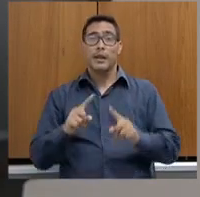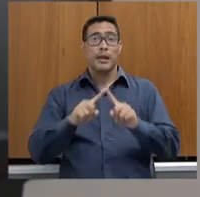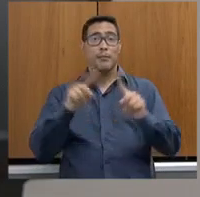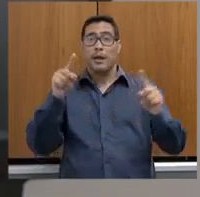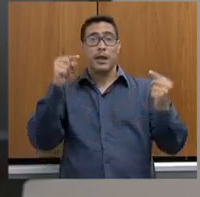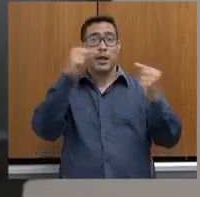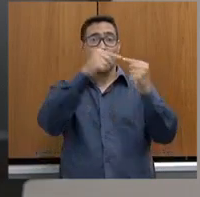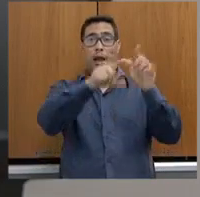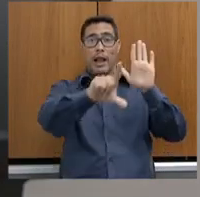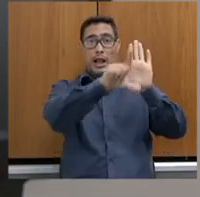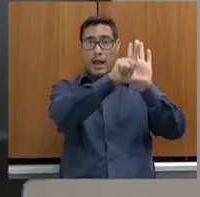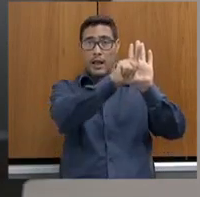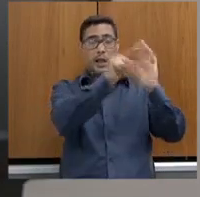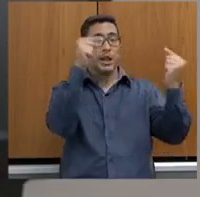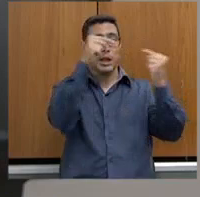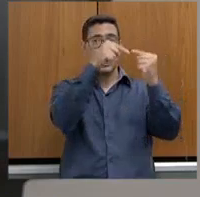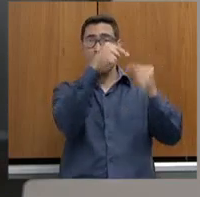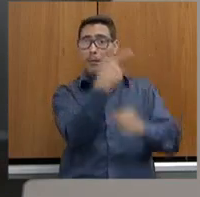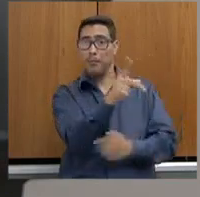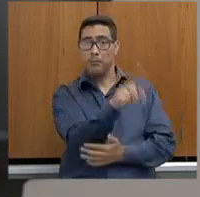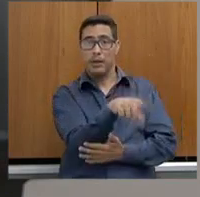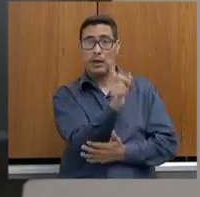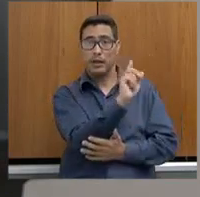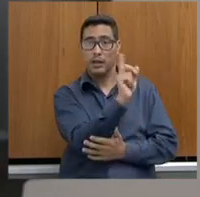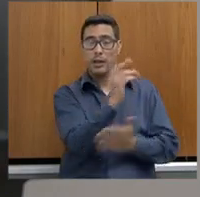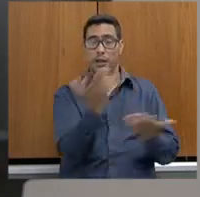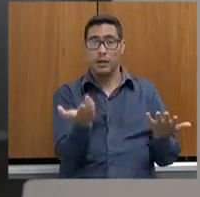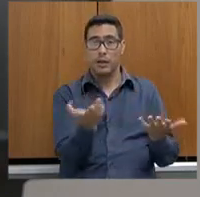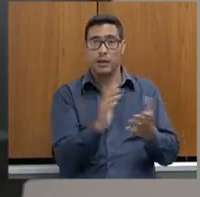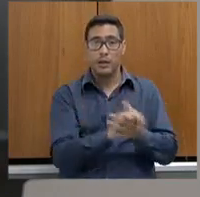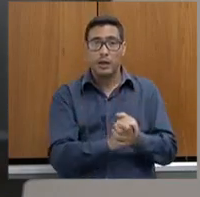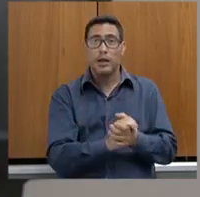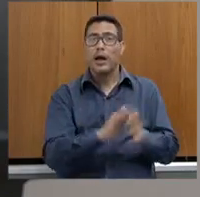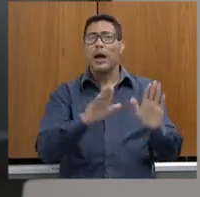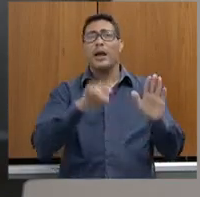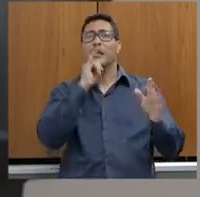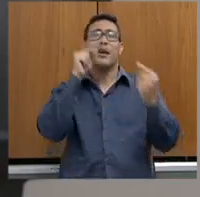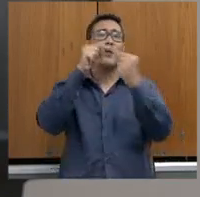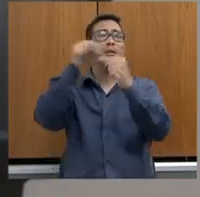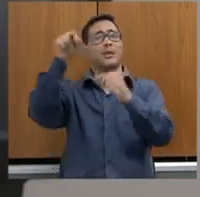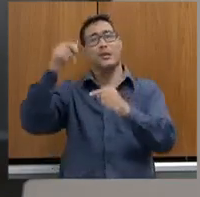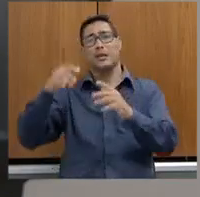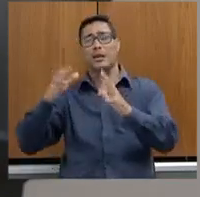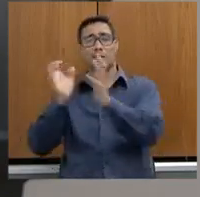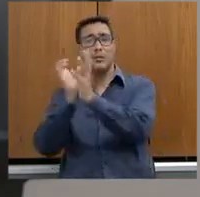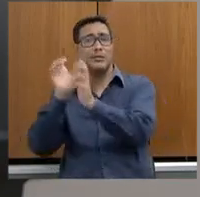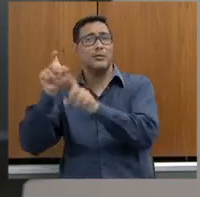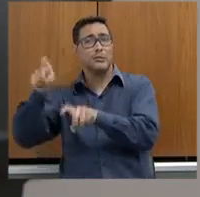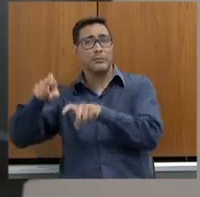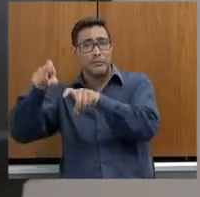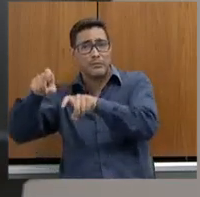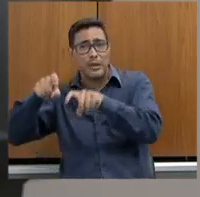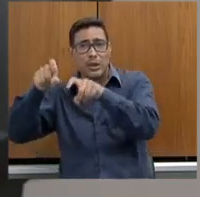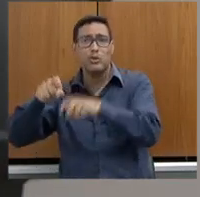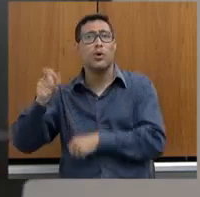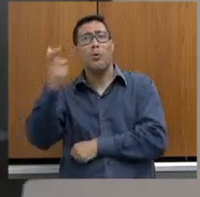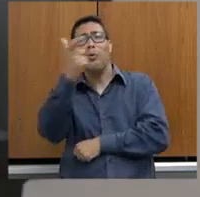carreira dele, de respeito aos técnicos, agropecuário, de outra área,